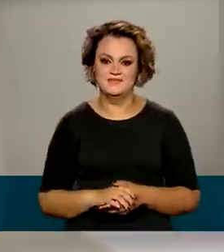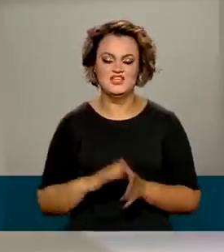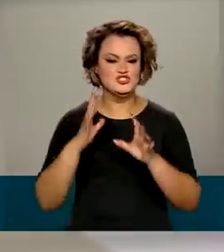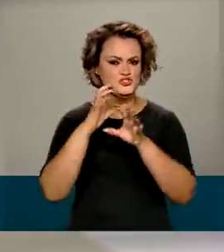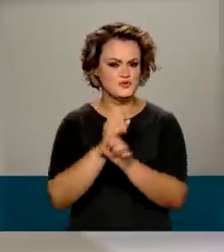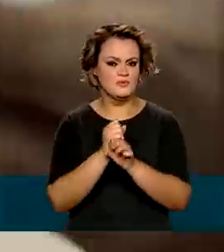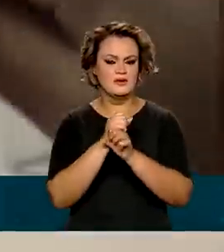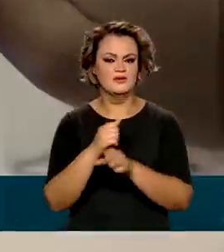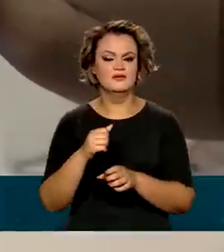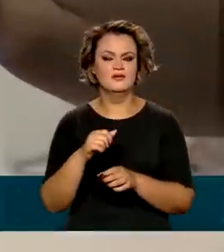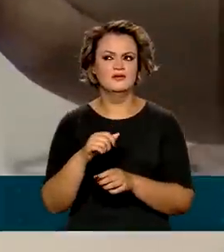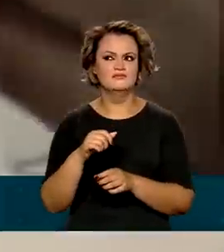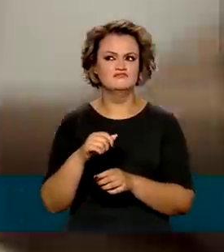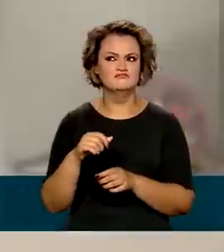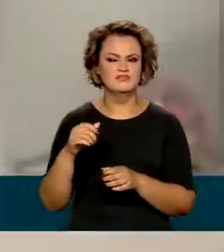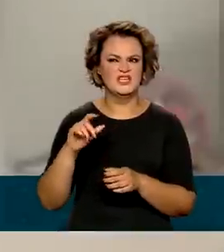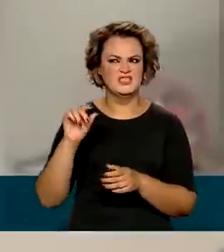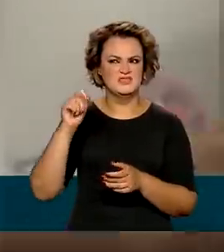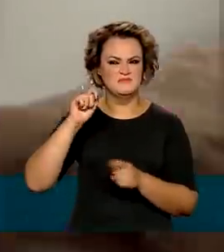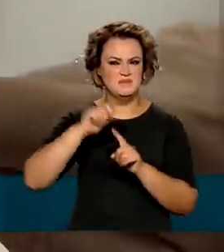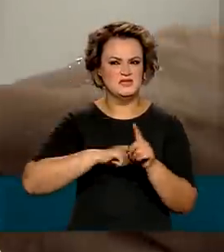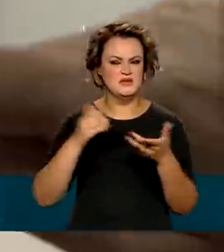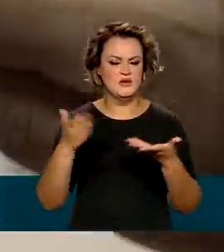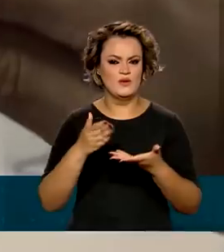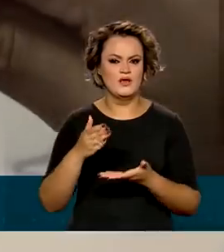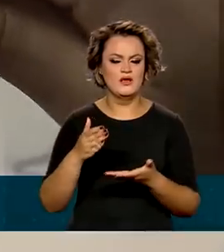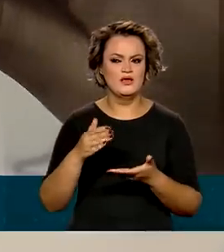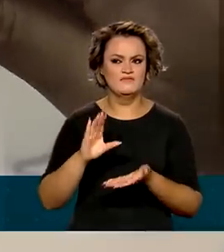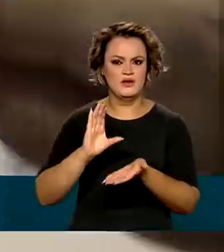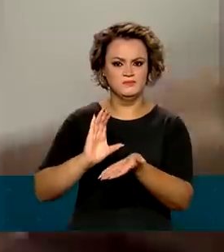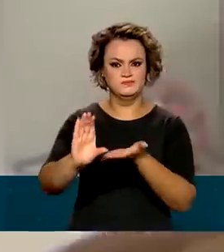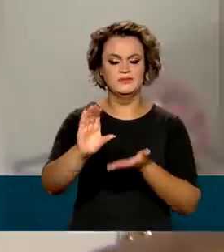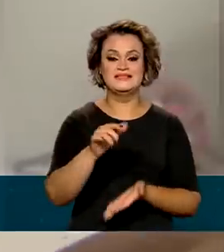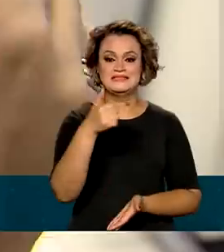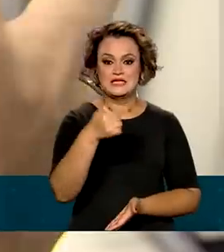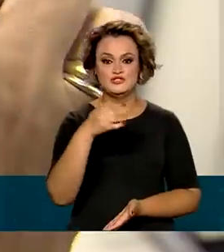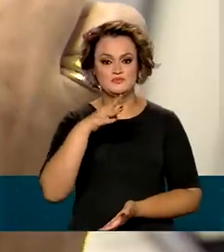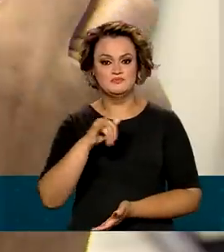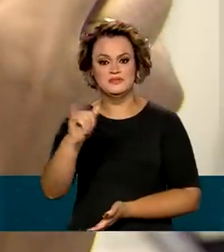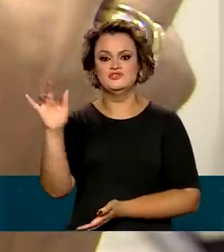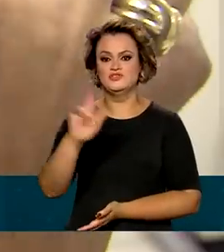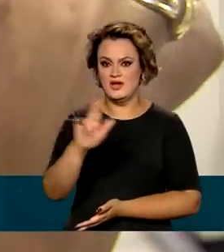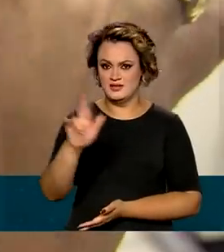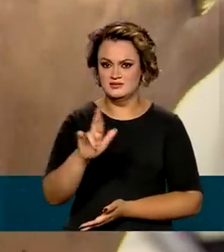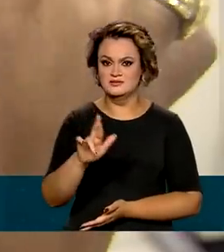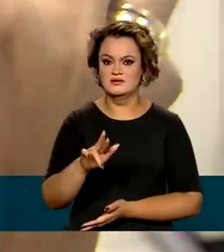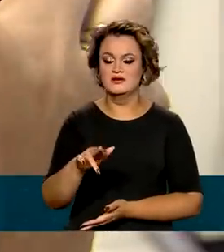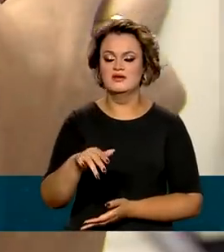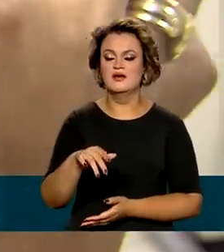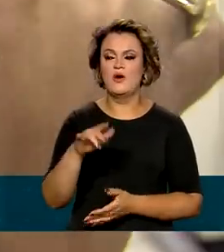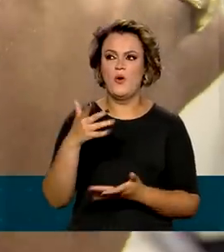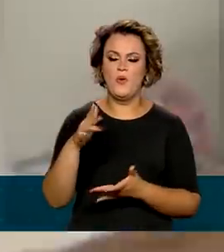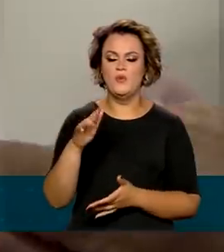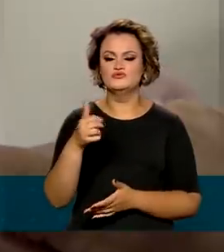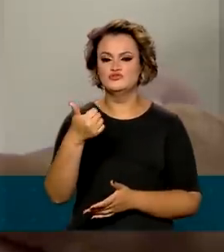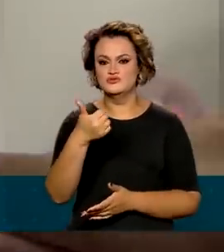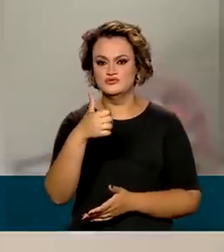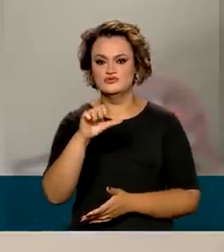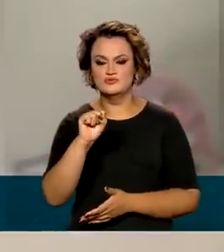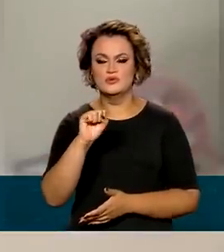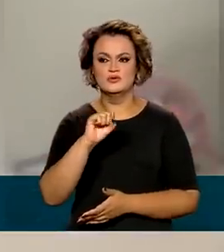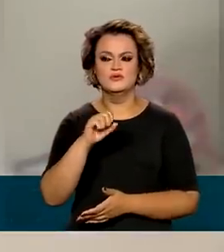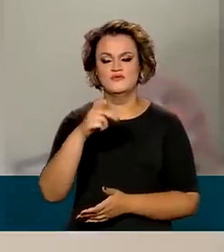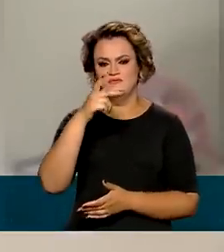total, o governo federal vai repassar neste mês mais de 7 bilhões de reais. Mais de 18 milhões de famílias